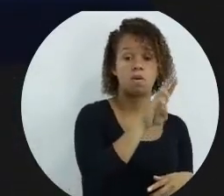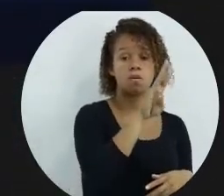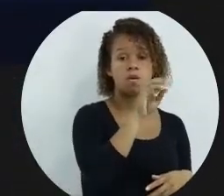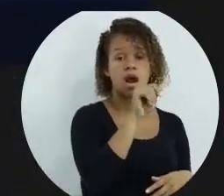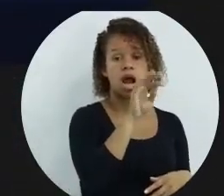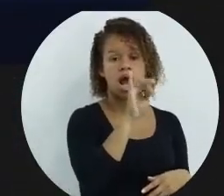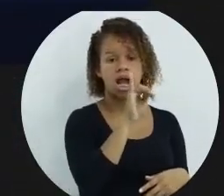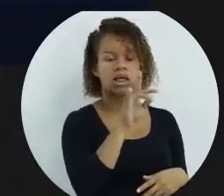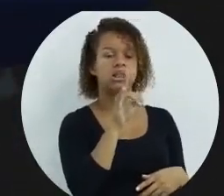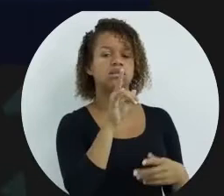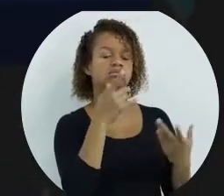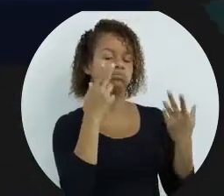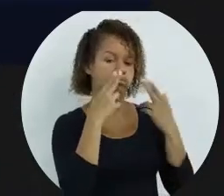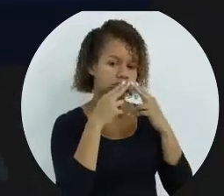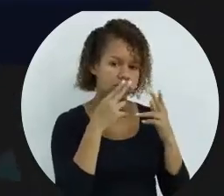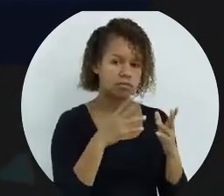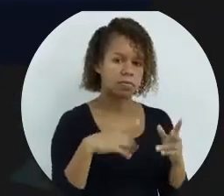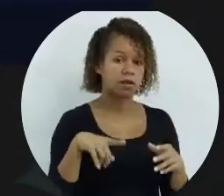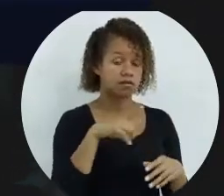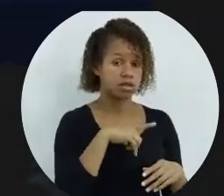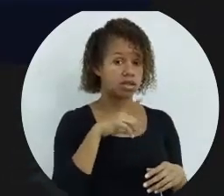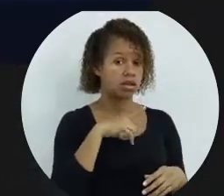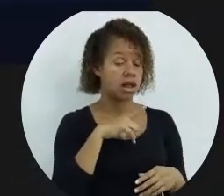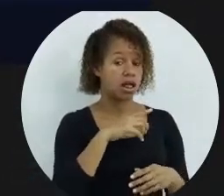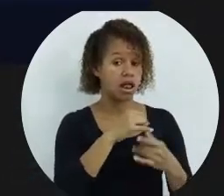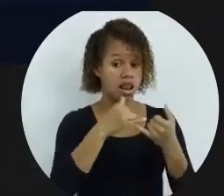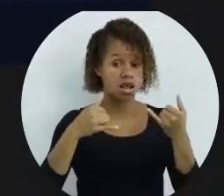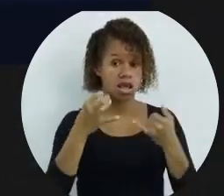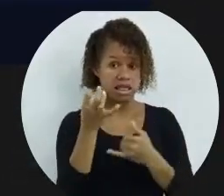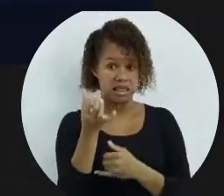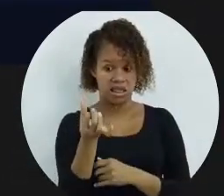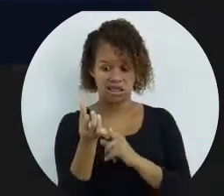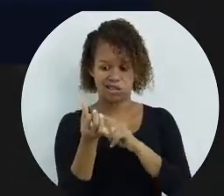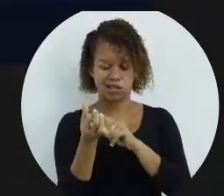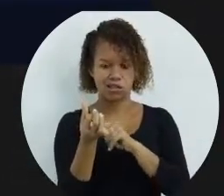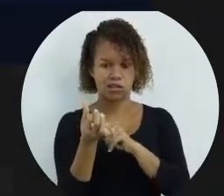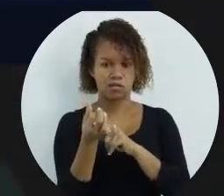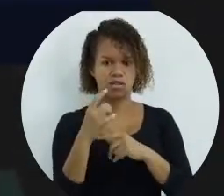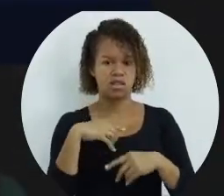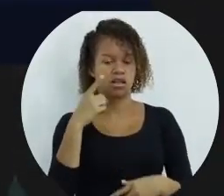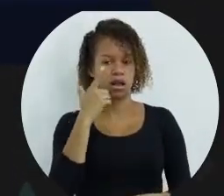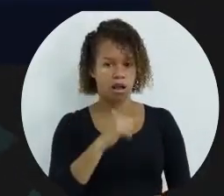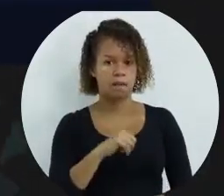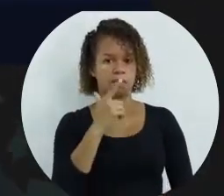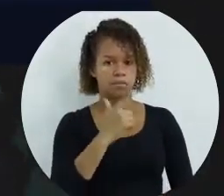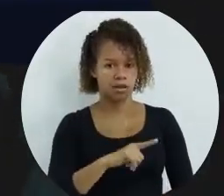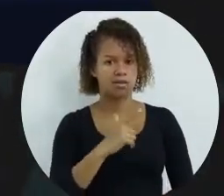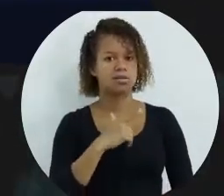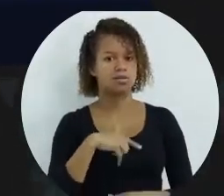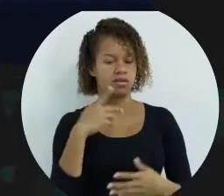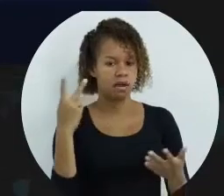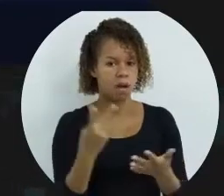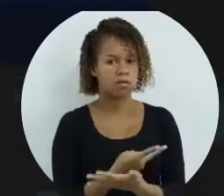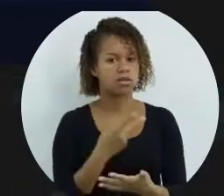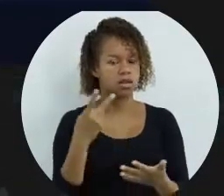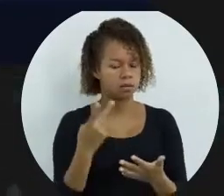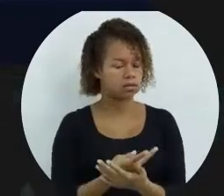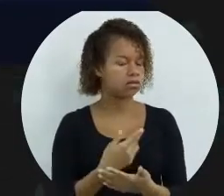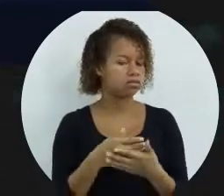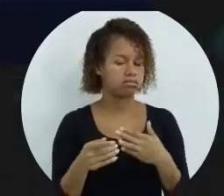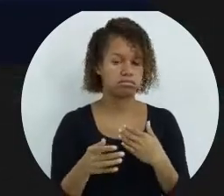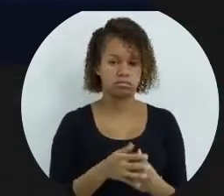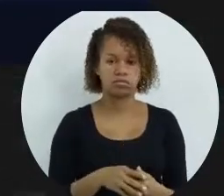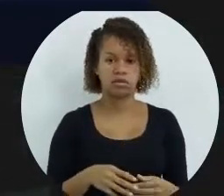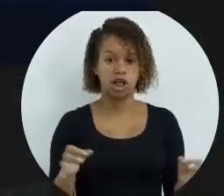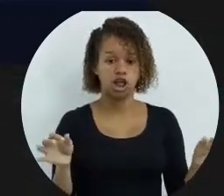está usando o do while. Então, tem na linha 6, o do, você tem a repetição, que vai acontecer de todo